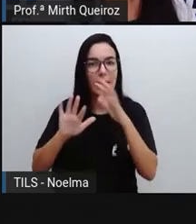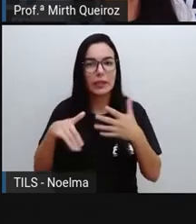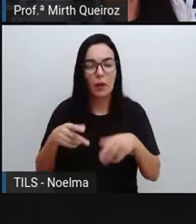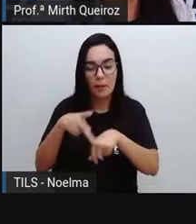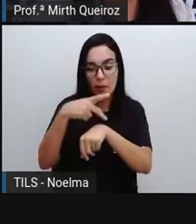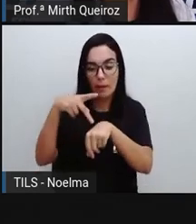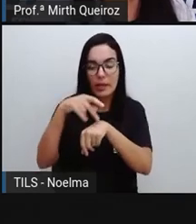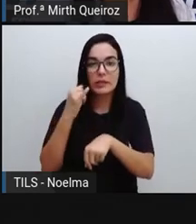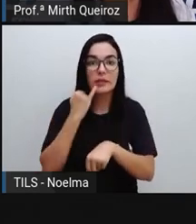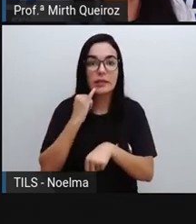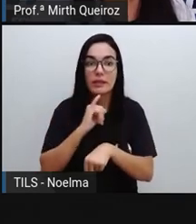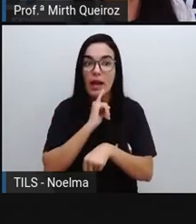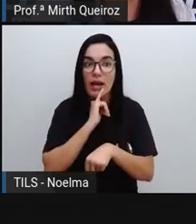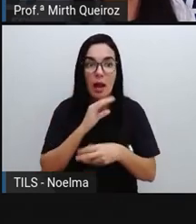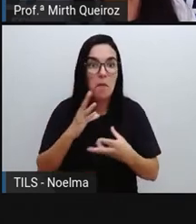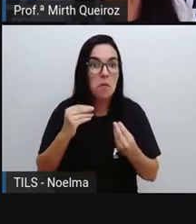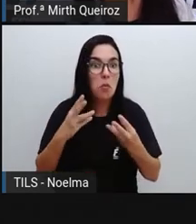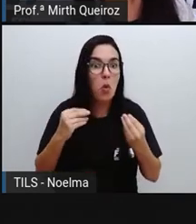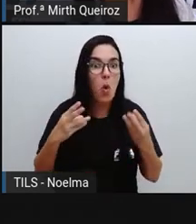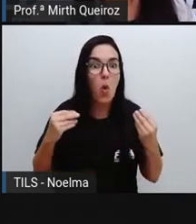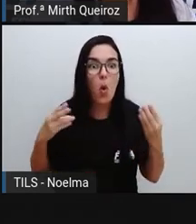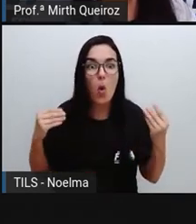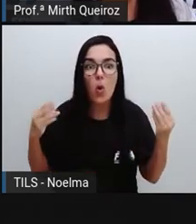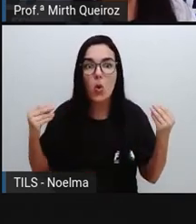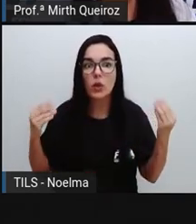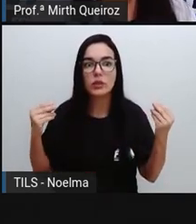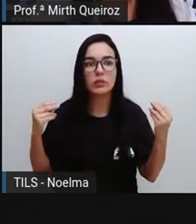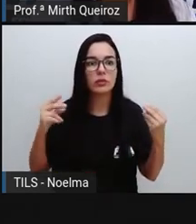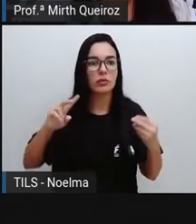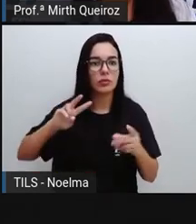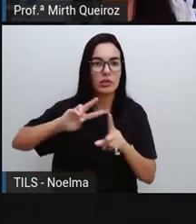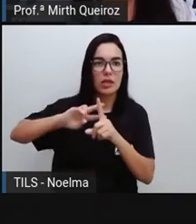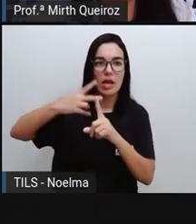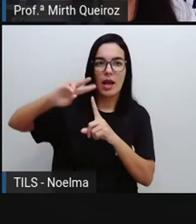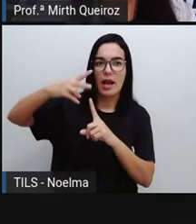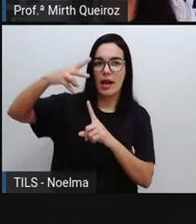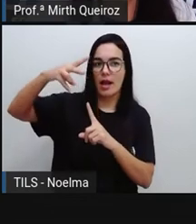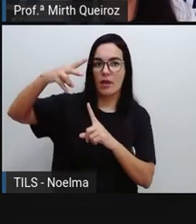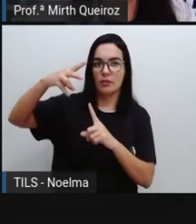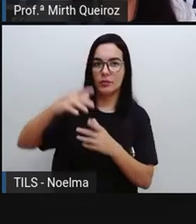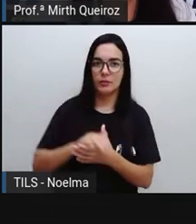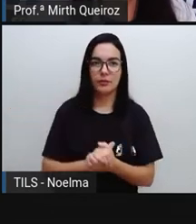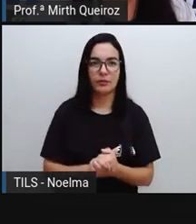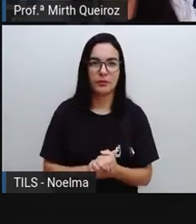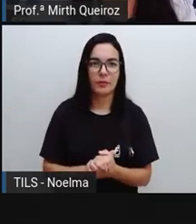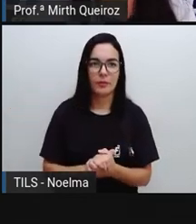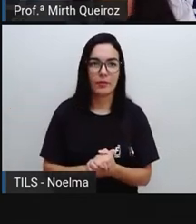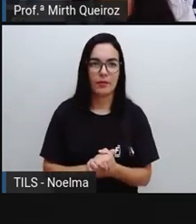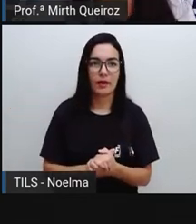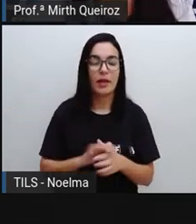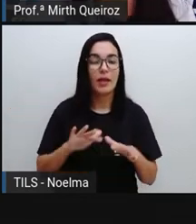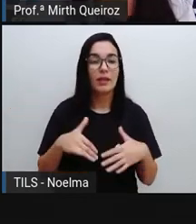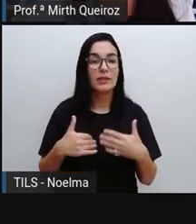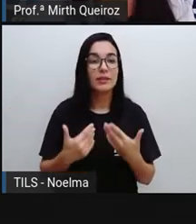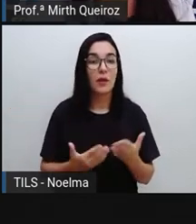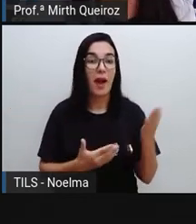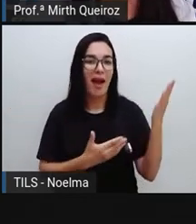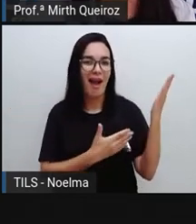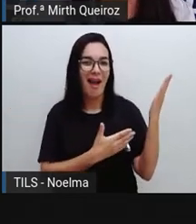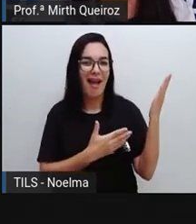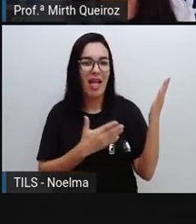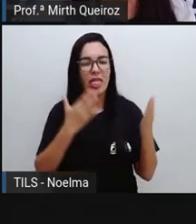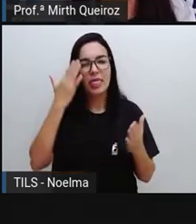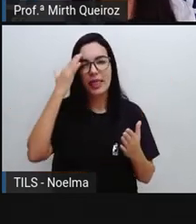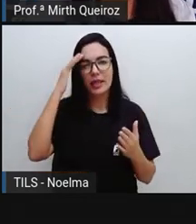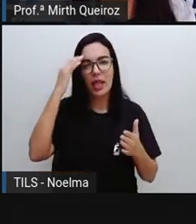era bem superior aí ao caso do Brasil. E aí, pra gente tentar